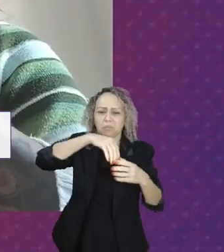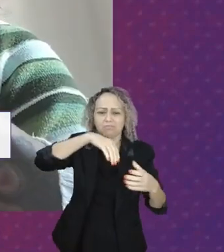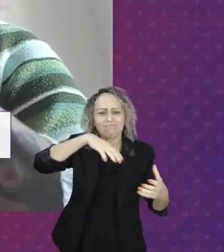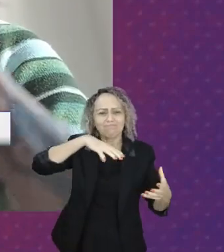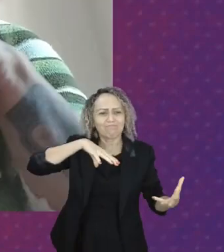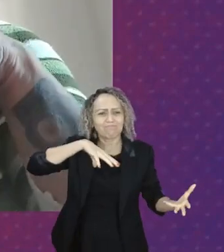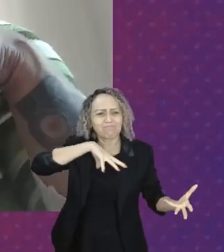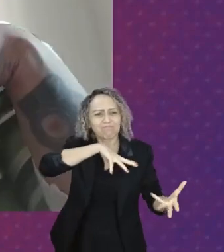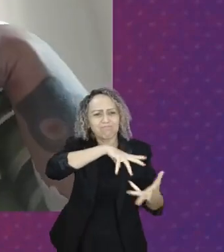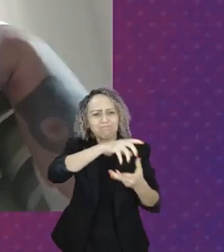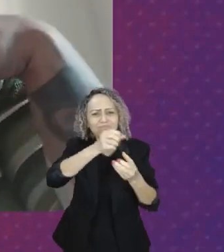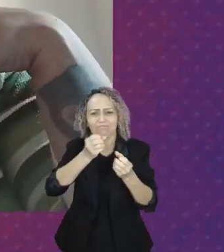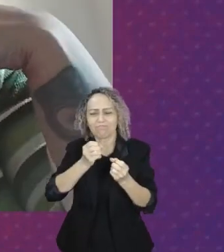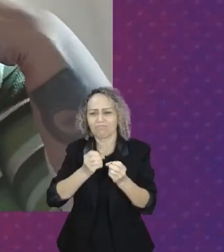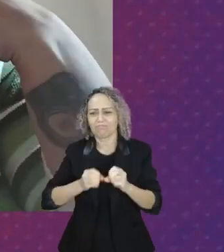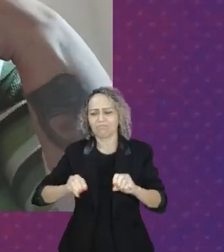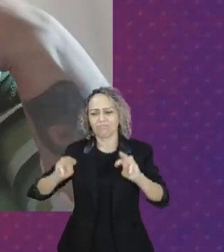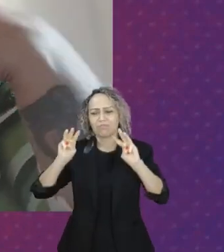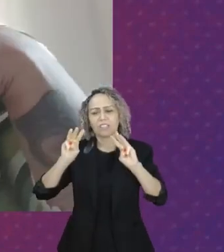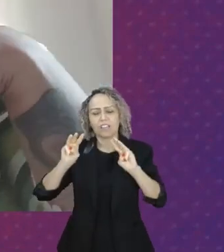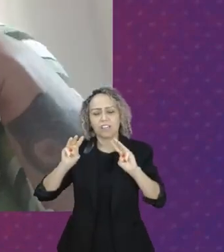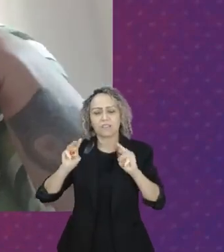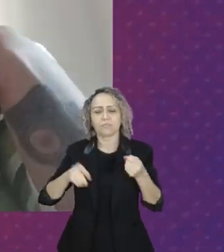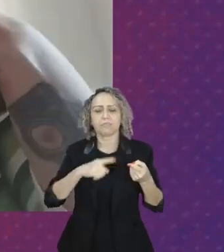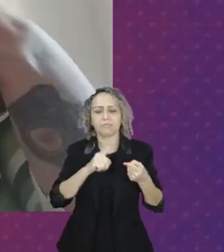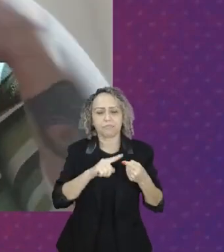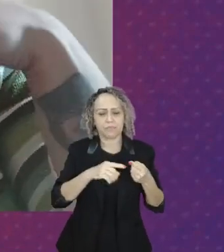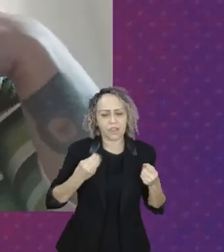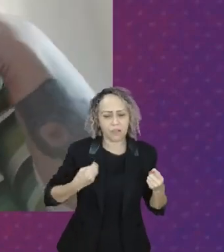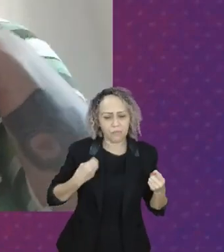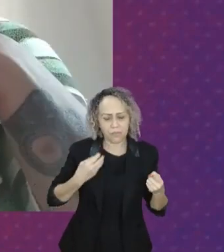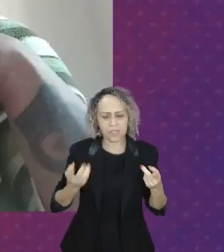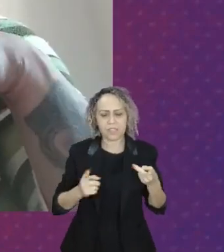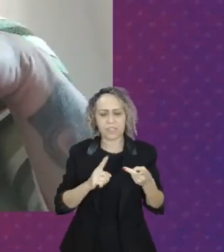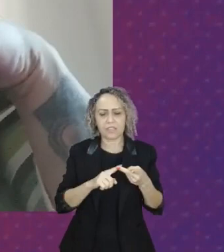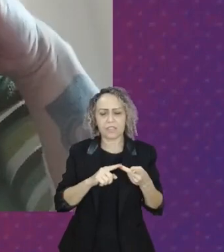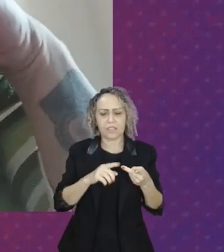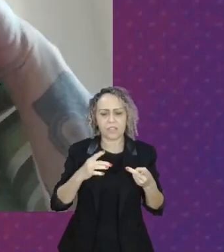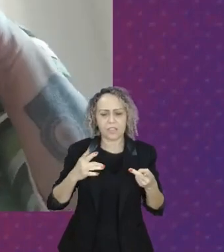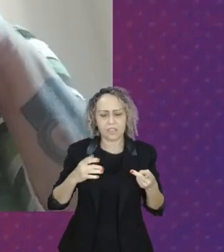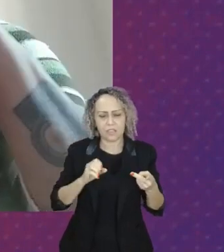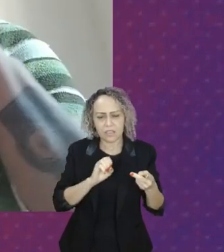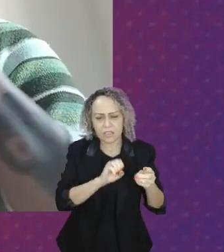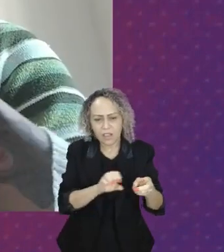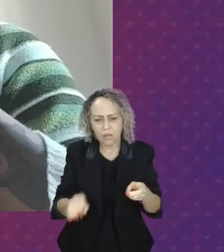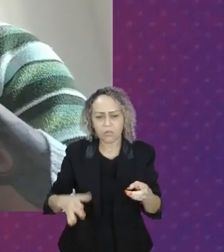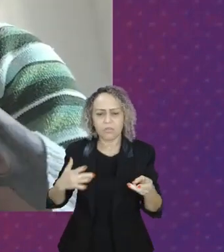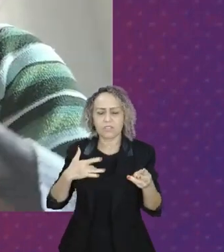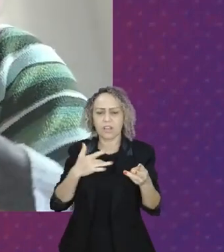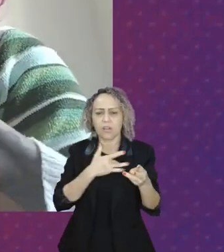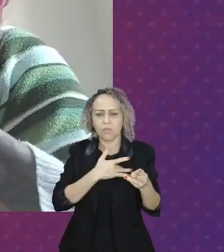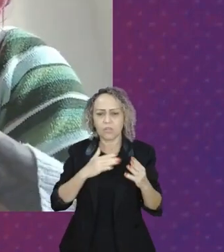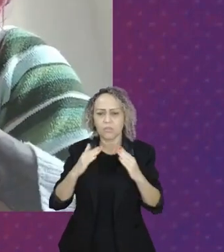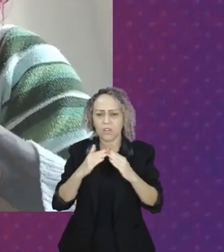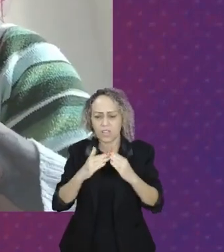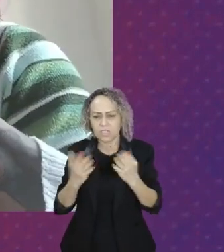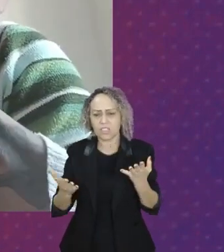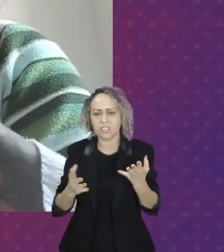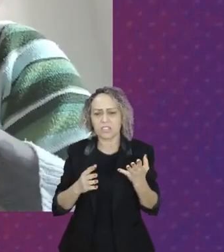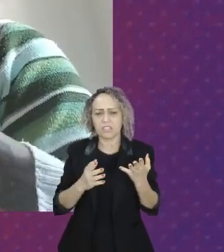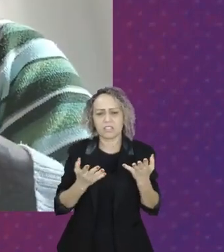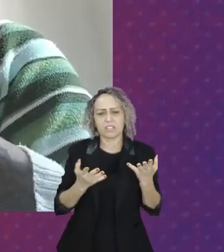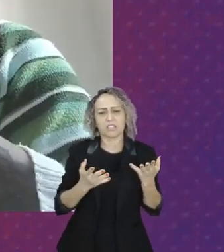das mulheres que perpassam pelo direito à vida, educação, saúde, moradia, alimentação, nossos próprios corpos.